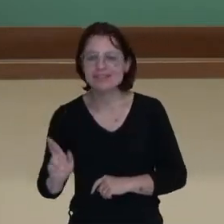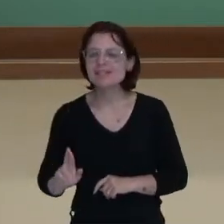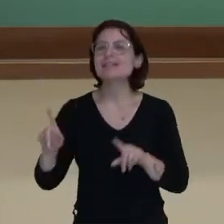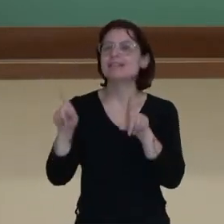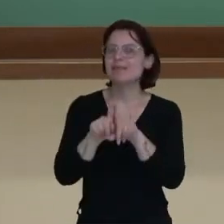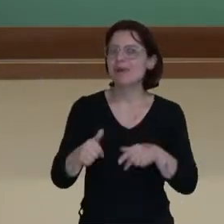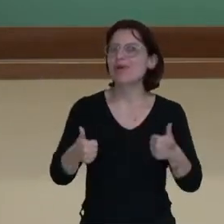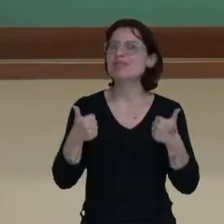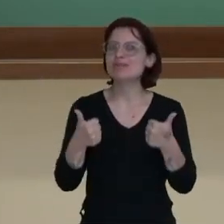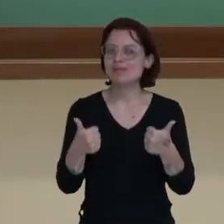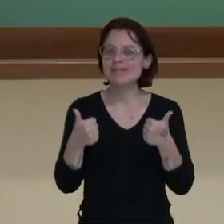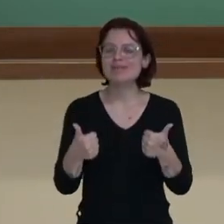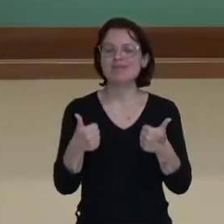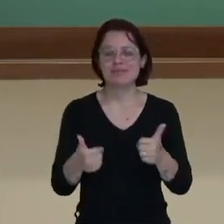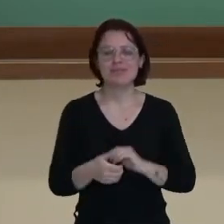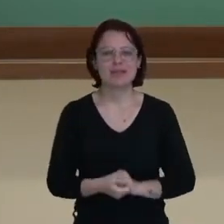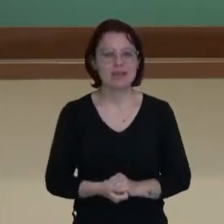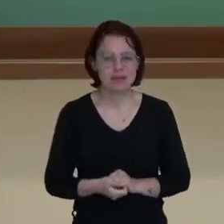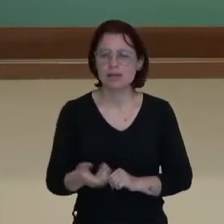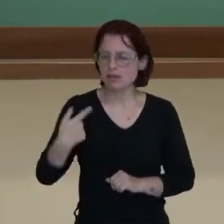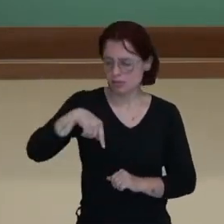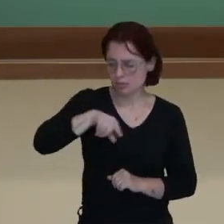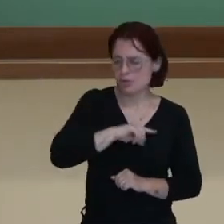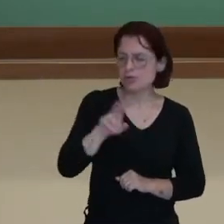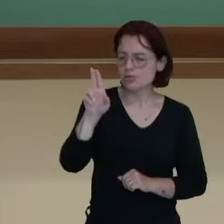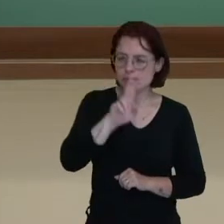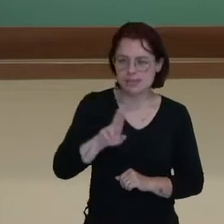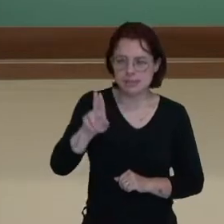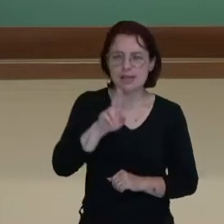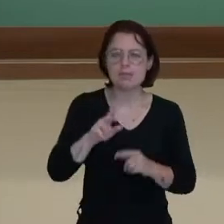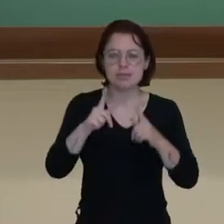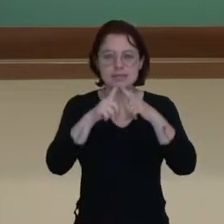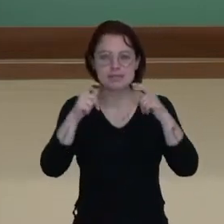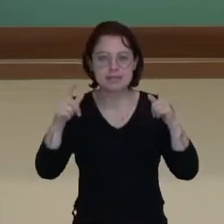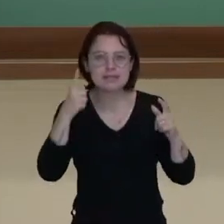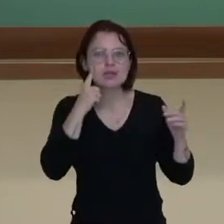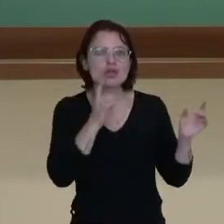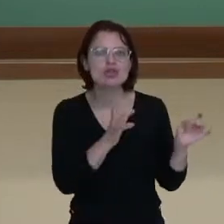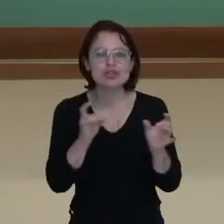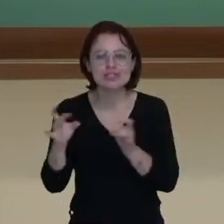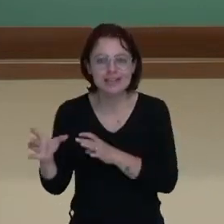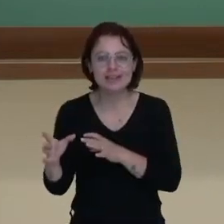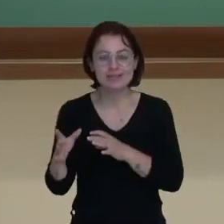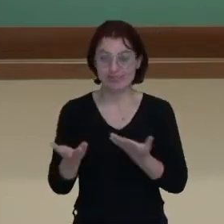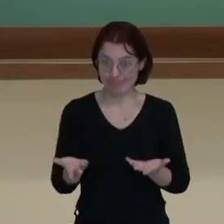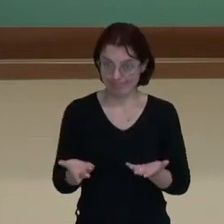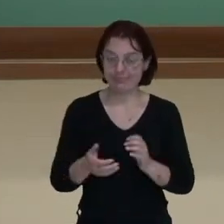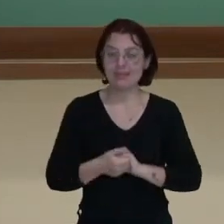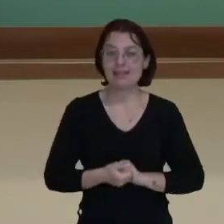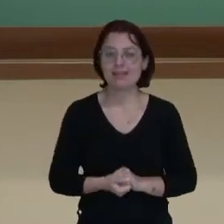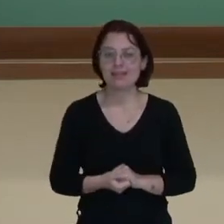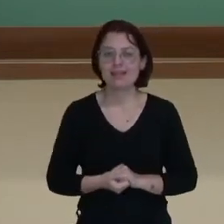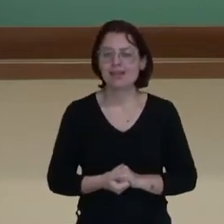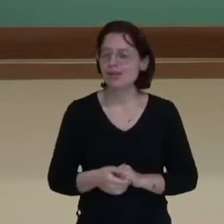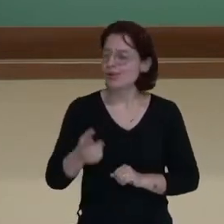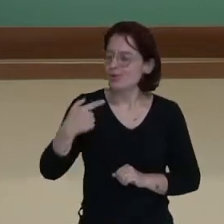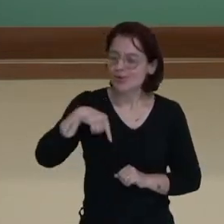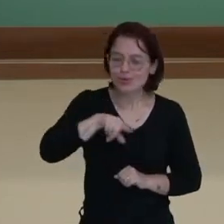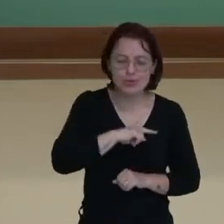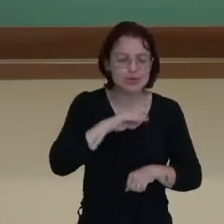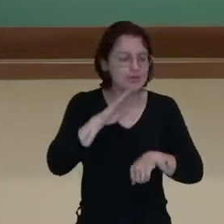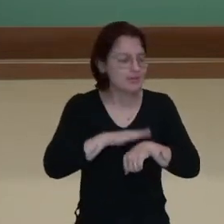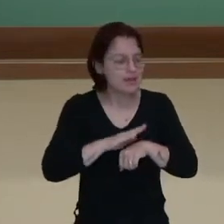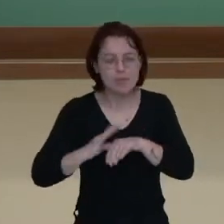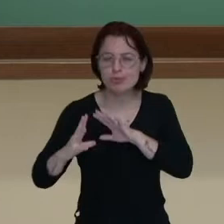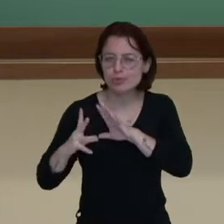otimismo. Nós usamos a ciência no nosso dia a dia, não é mesmo? O tempo todo nós estamos